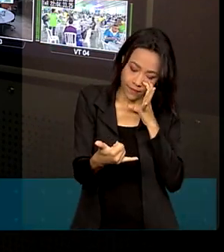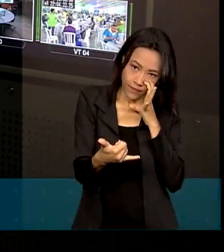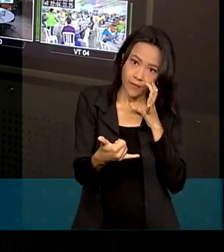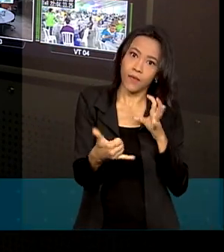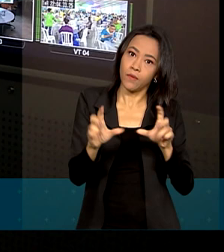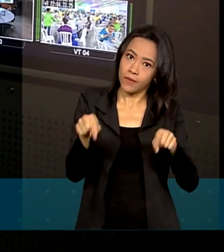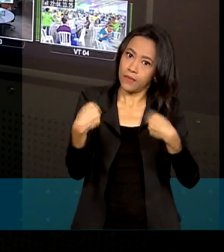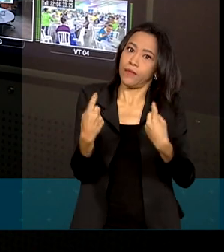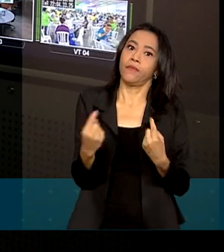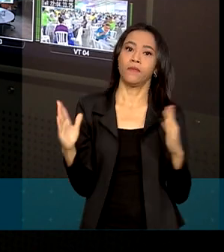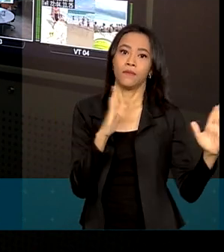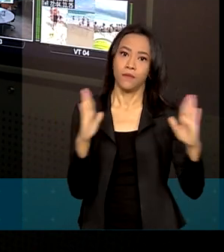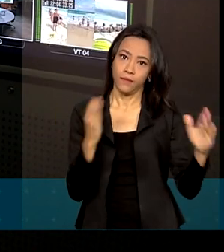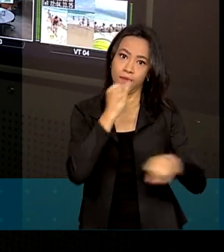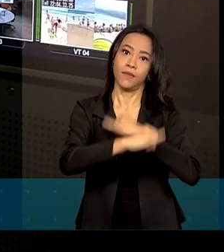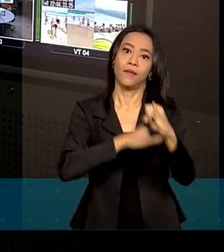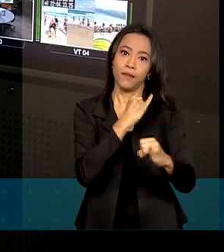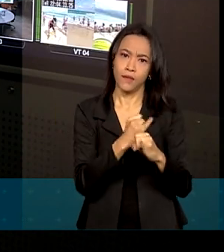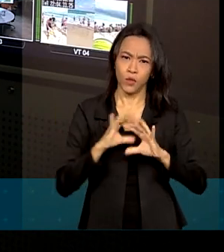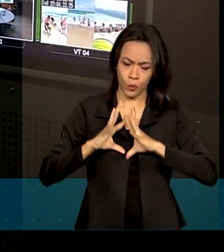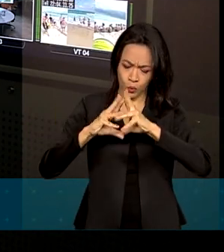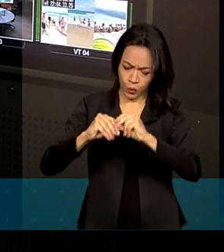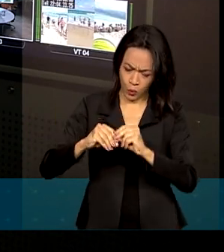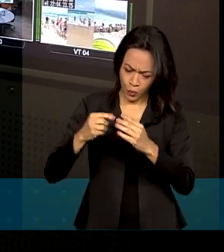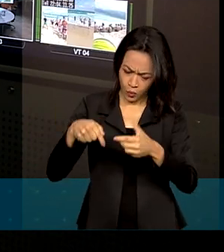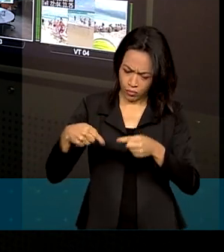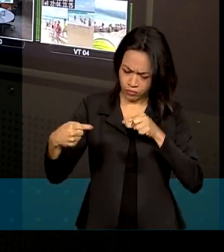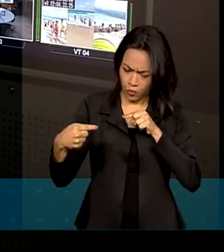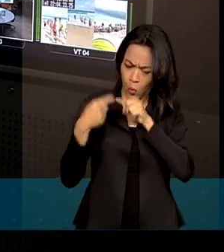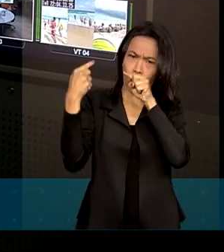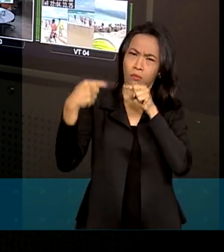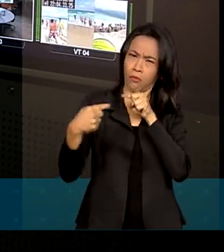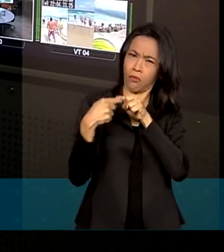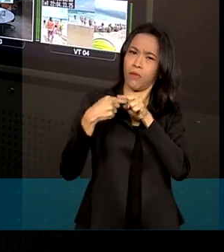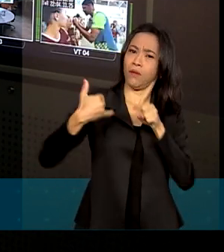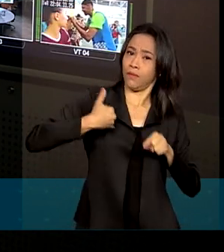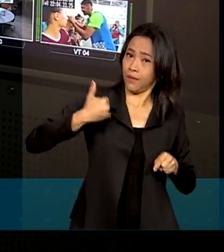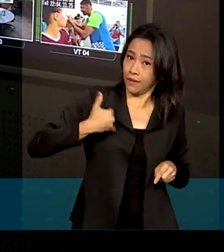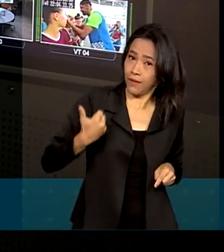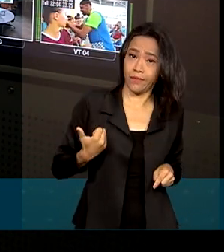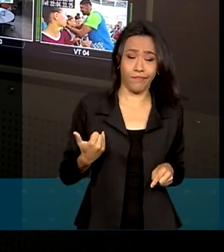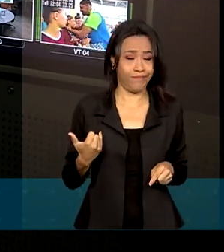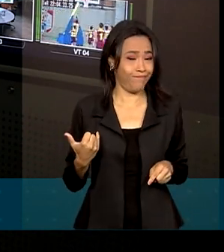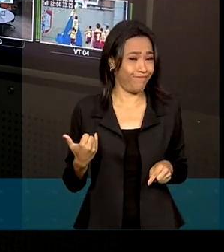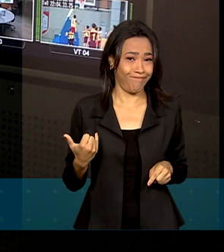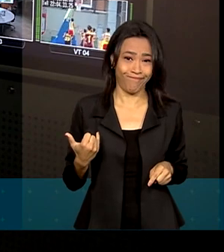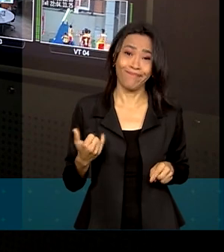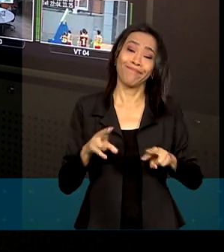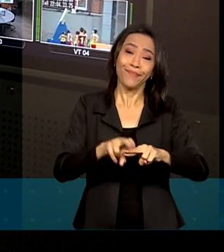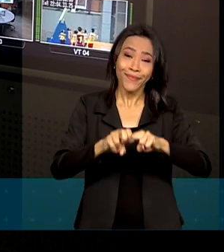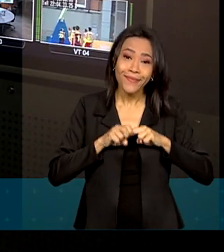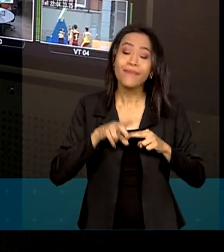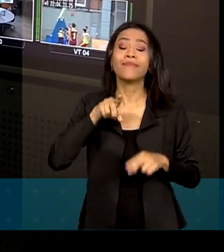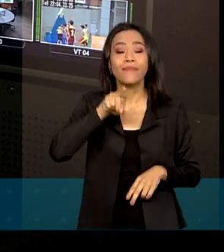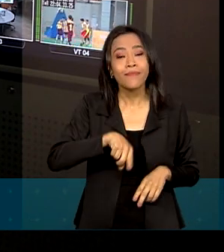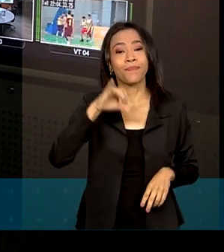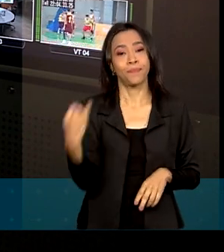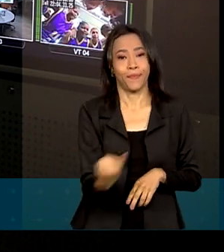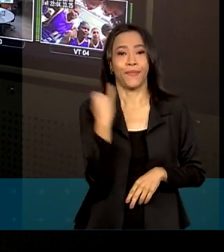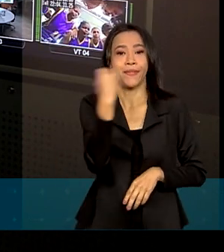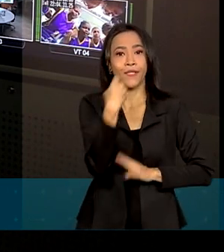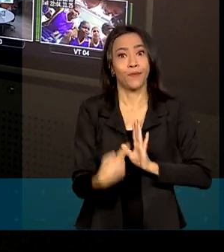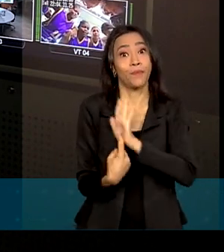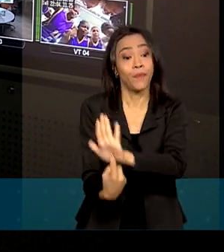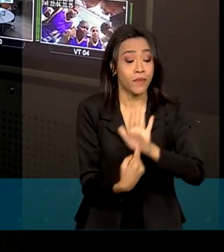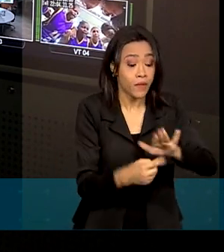nos tempos de internet. Nem todo o conteúdo é adequado para essas faixas etárias. Por isso, é importante mostrar